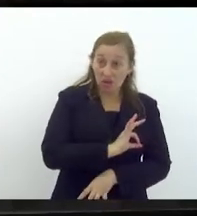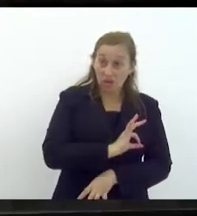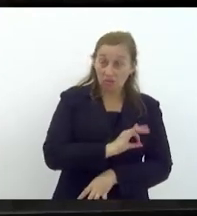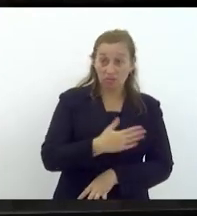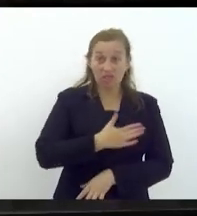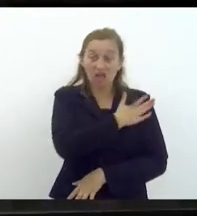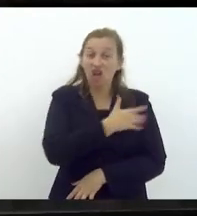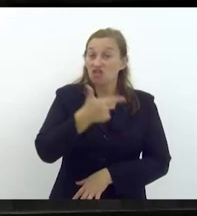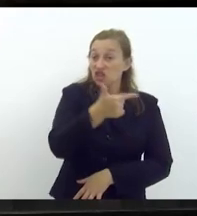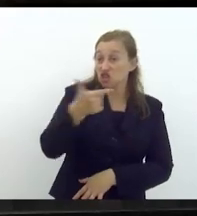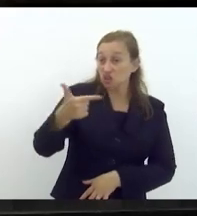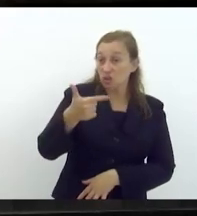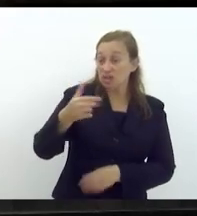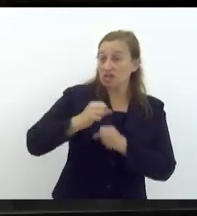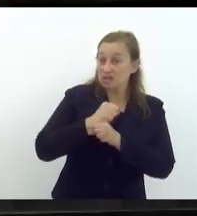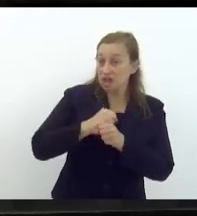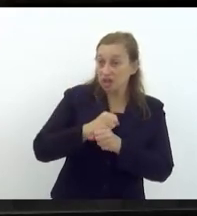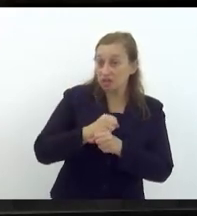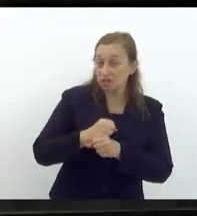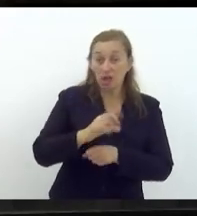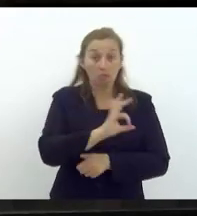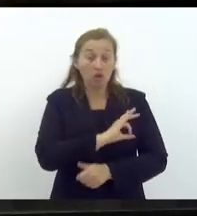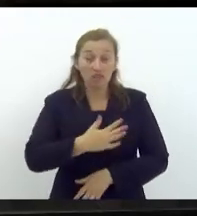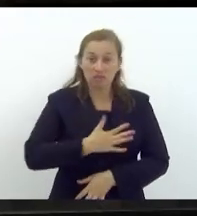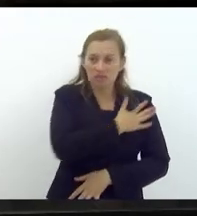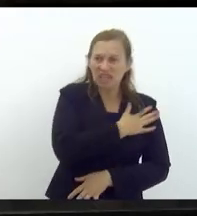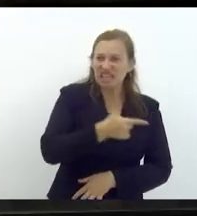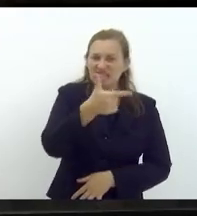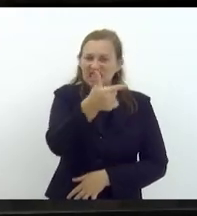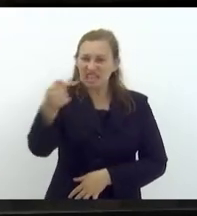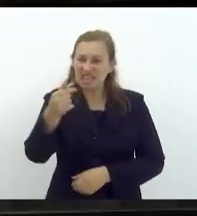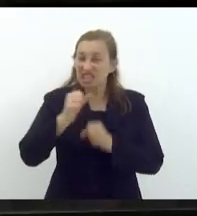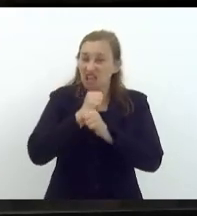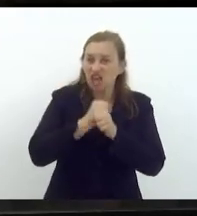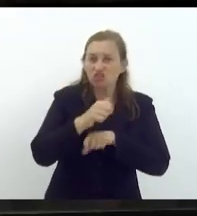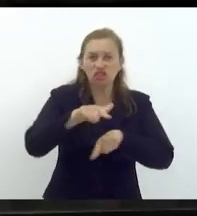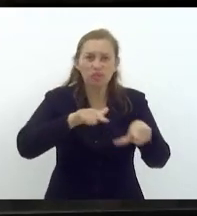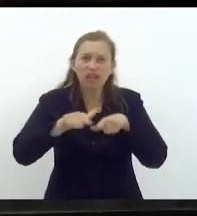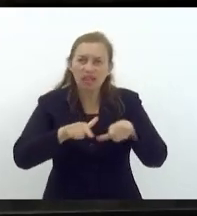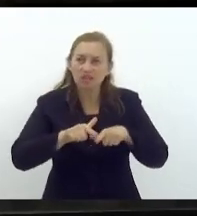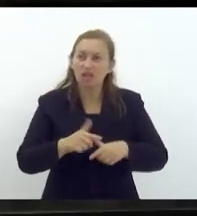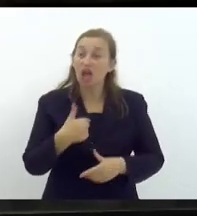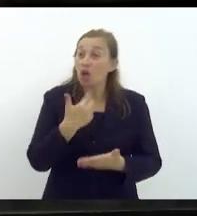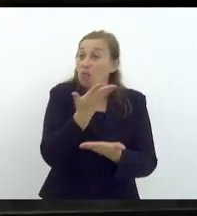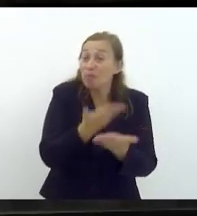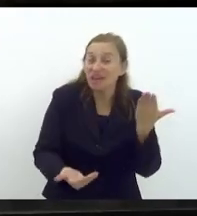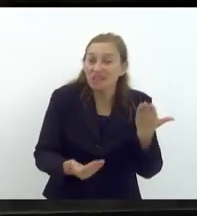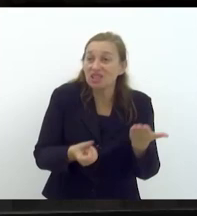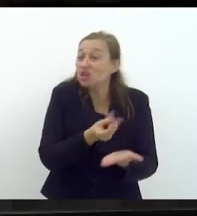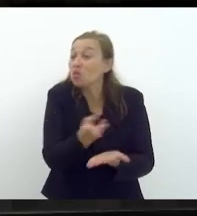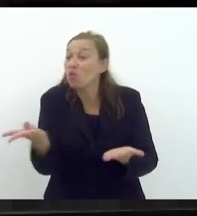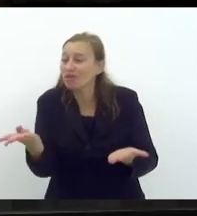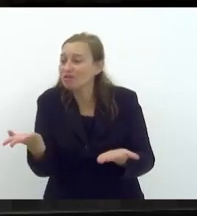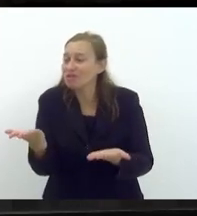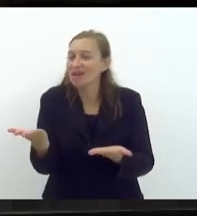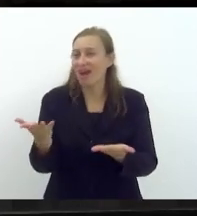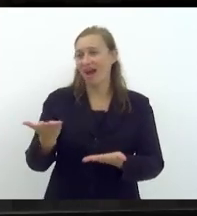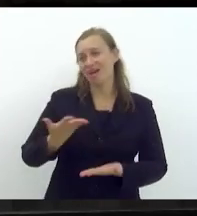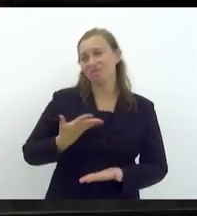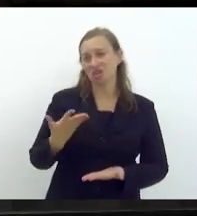22 anos, vou fazer 23 anos de polícia militar, foram 17 anos inativa. Eu perdi a conta de quantos colegas